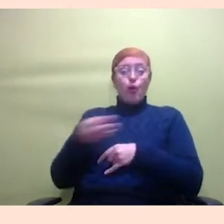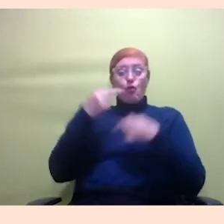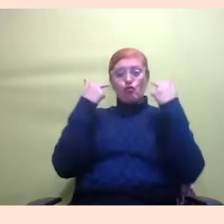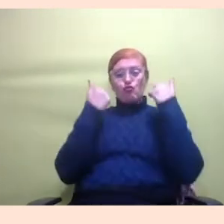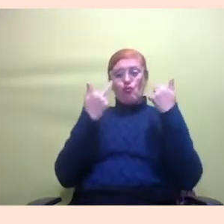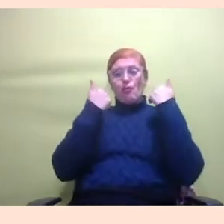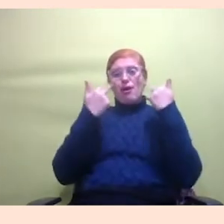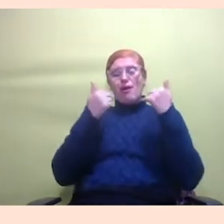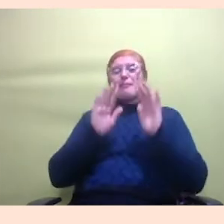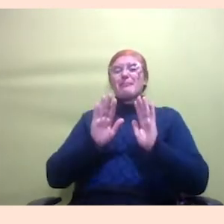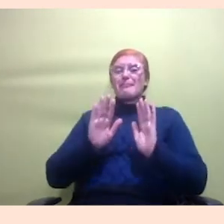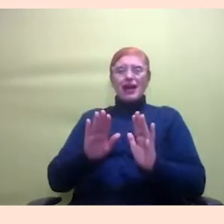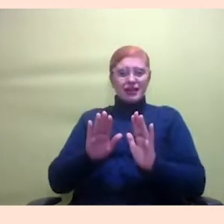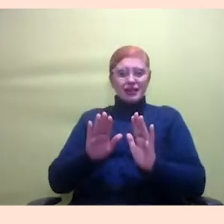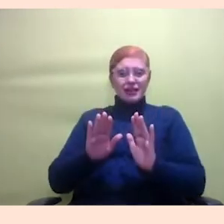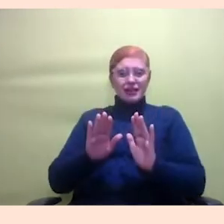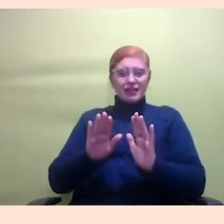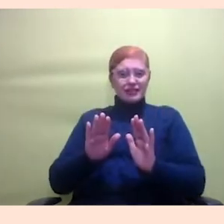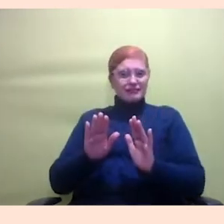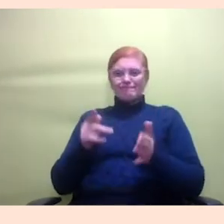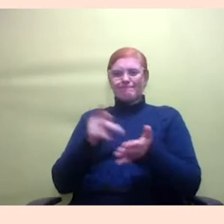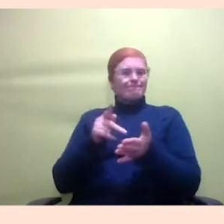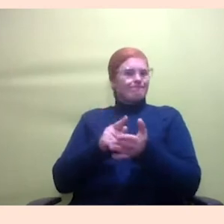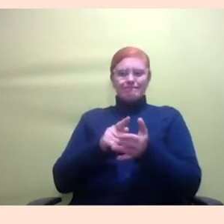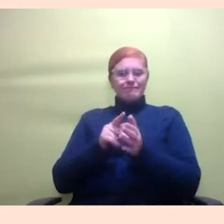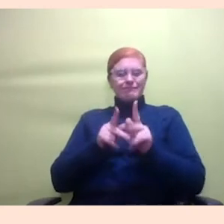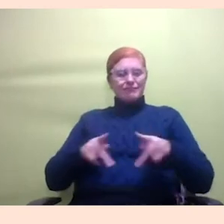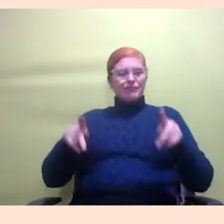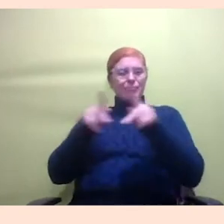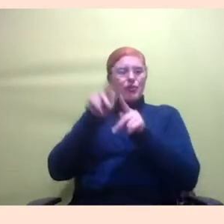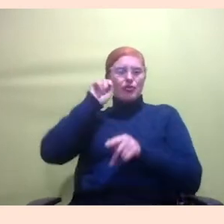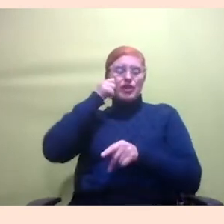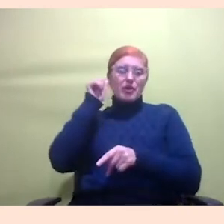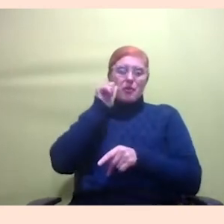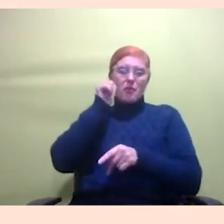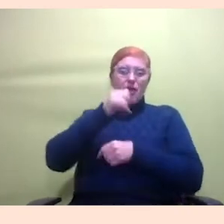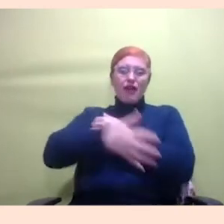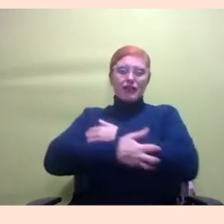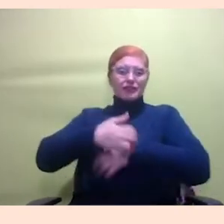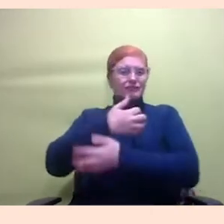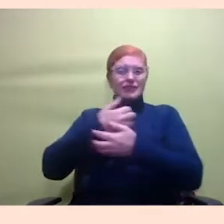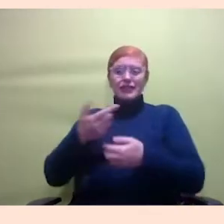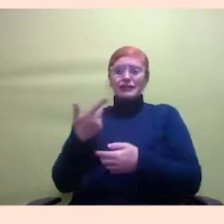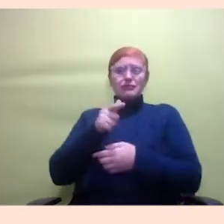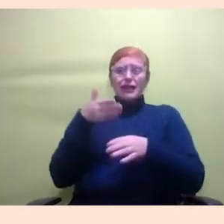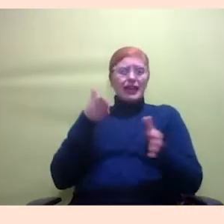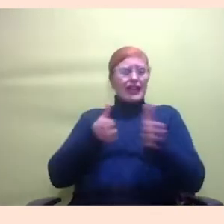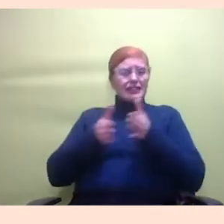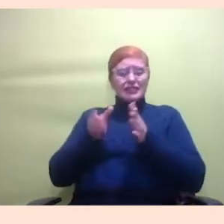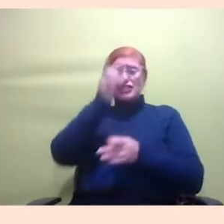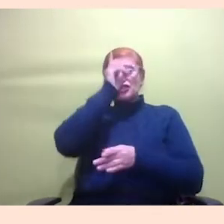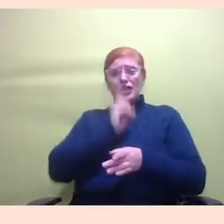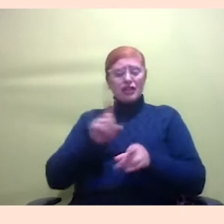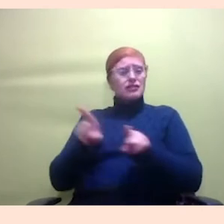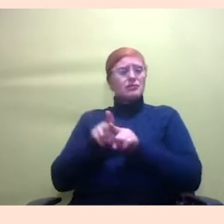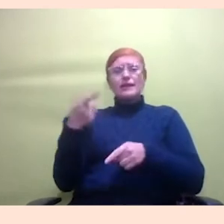da maioria da população negra e periférica e de mulheres que além de não ter acesso a direitos não tem acesso a internet de qualidade